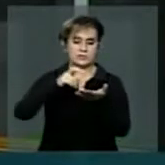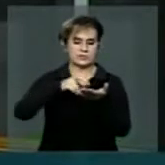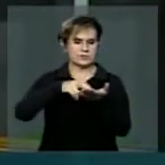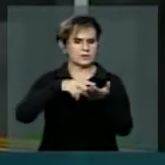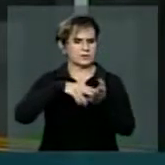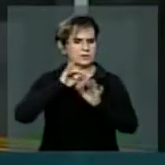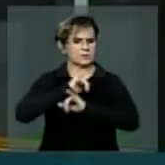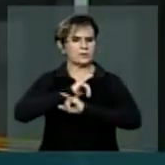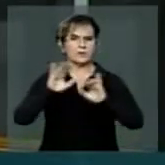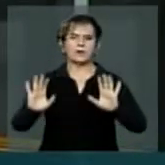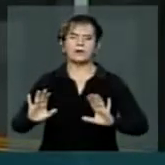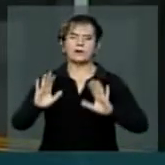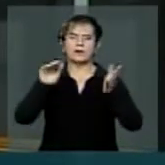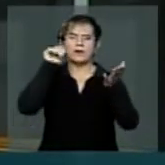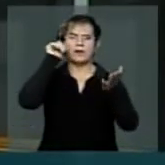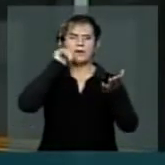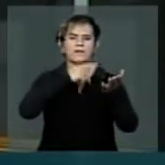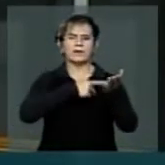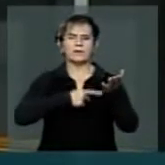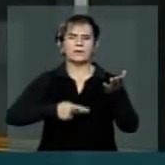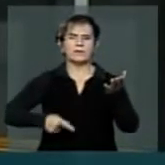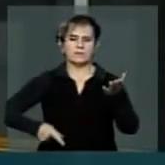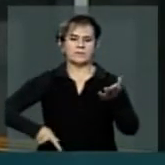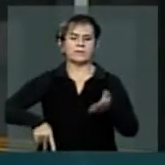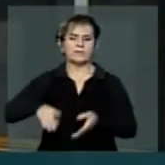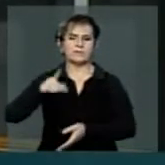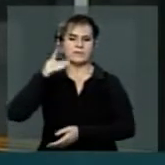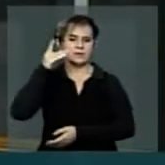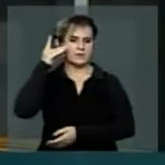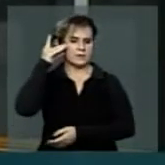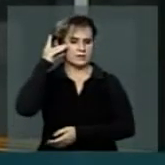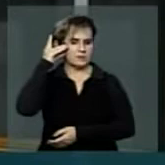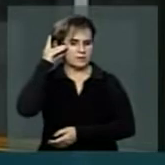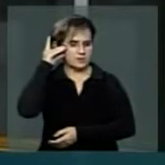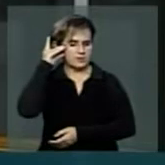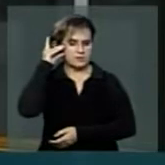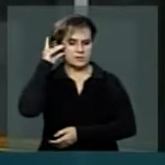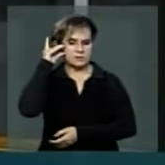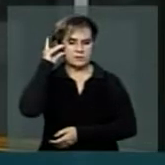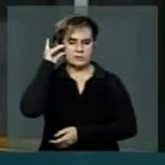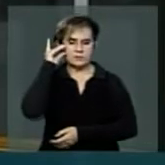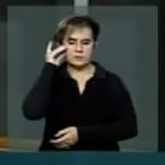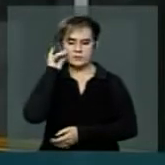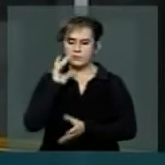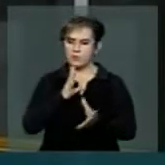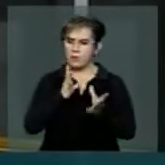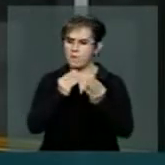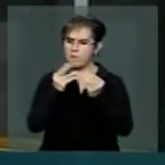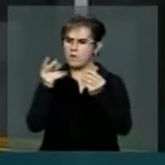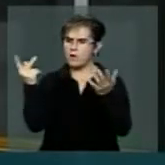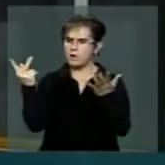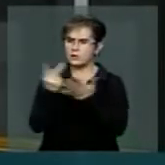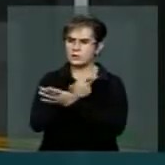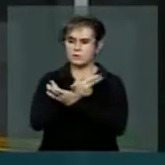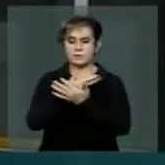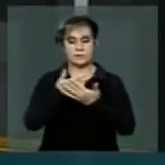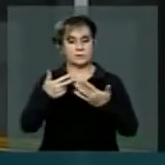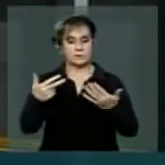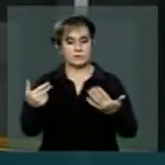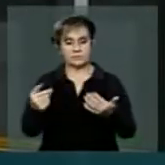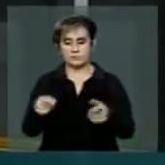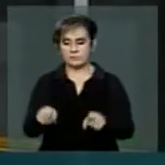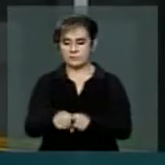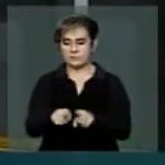a Presidente Dilma, dentre muitos aspectos de